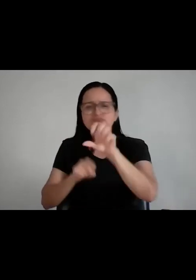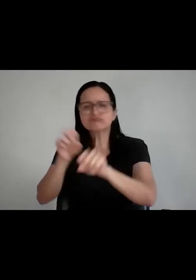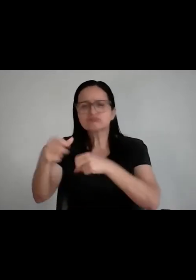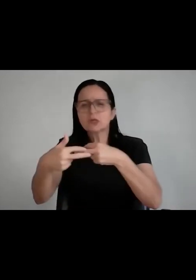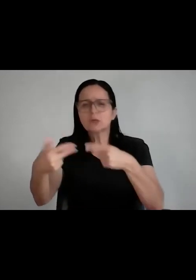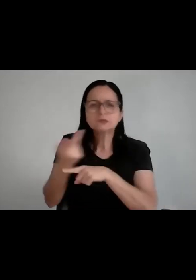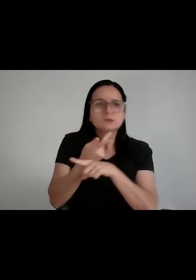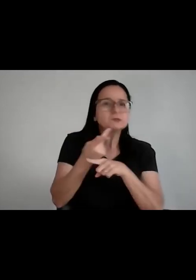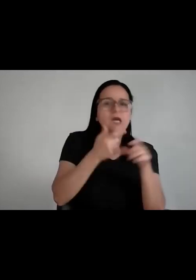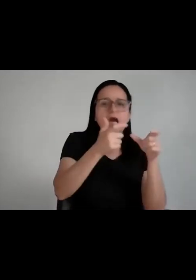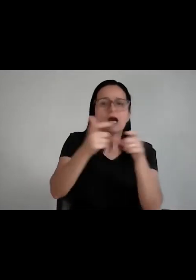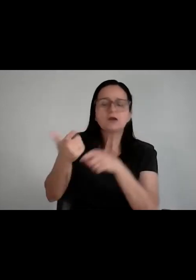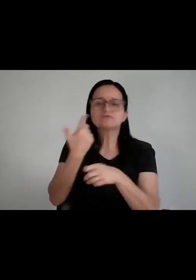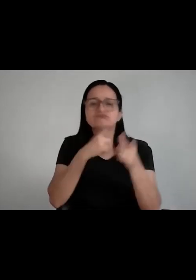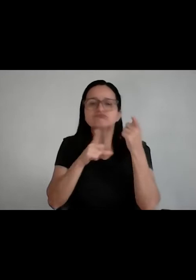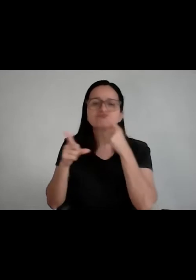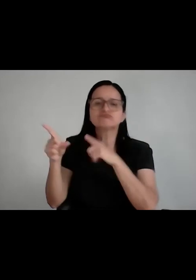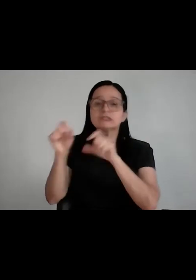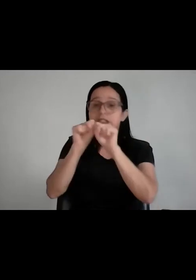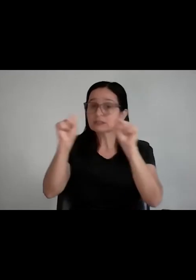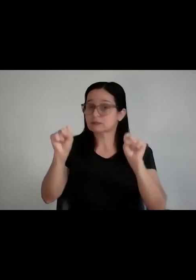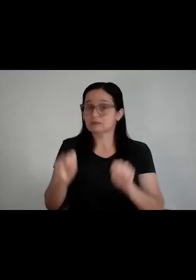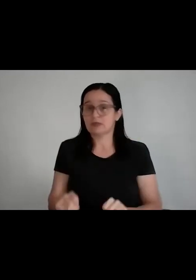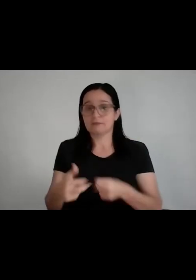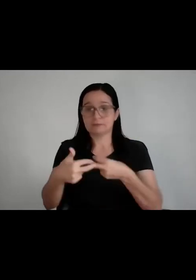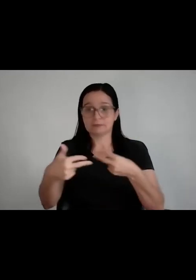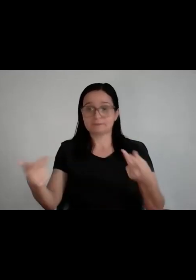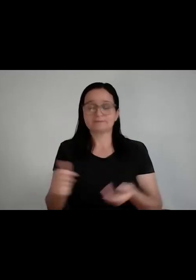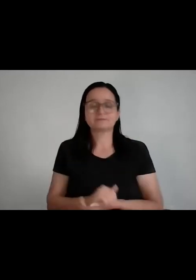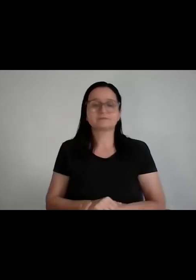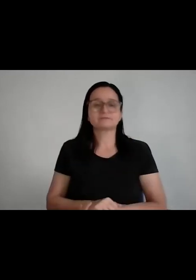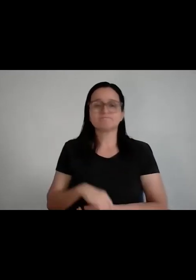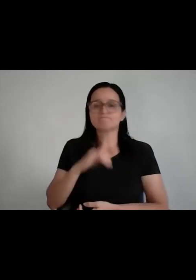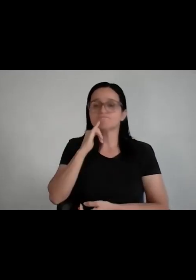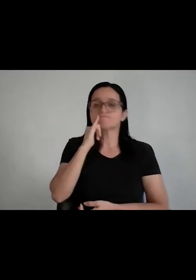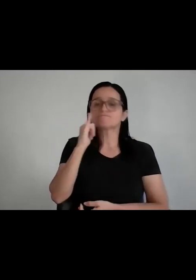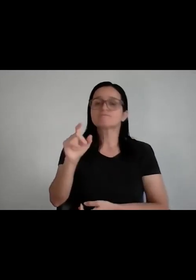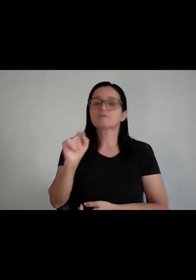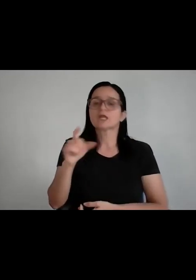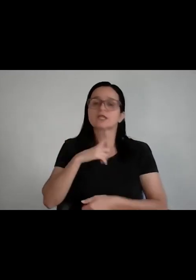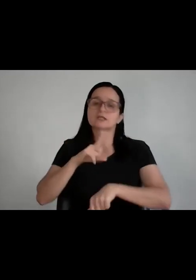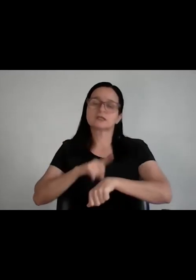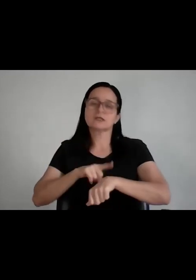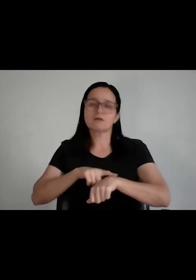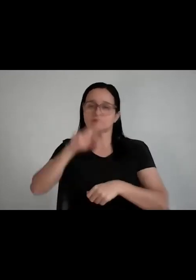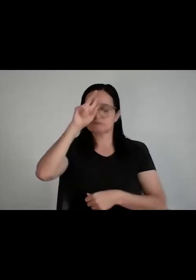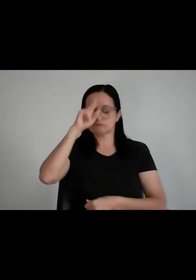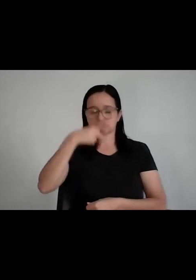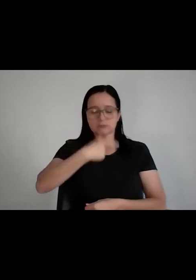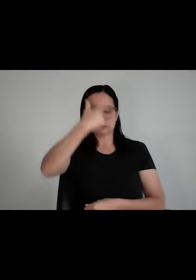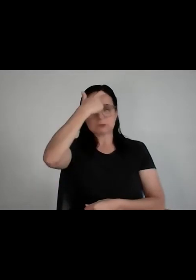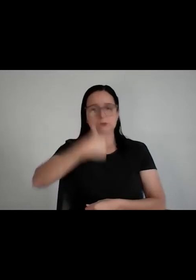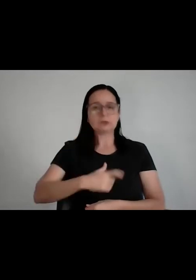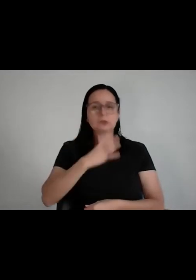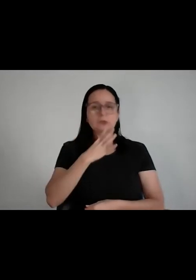e você tem que hackear o sistema. Eu recomendo que vocês investam muito seu tempo em autoconhecimento, e aí